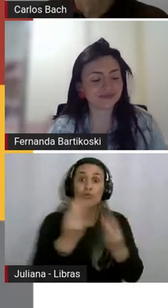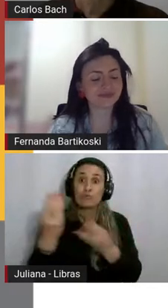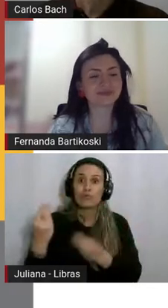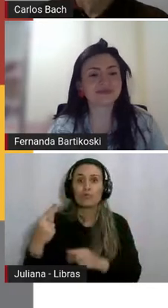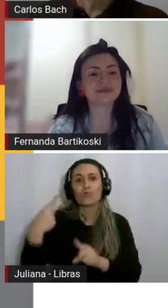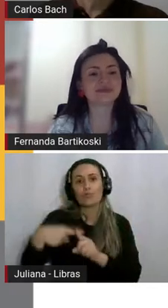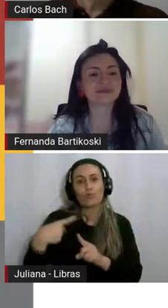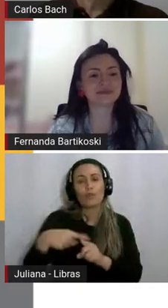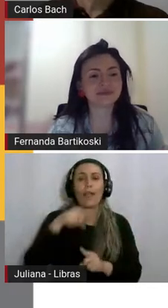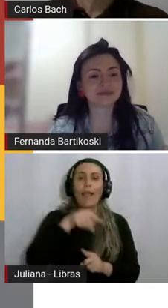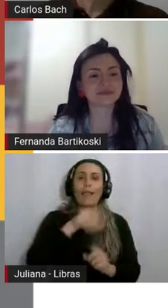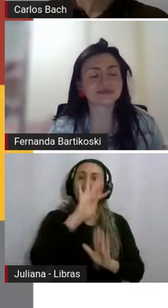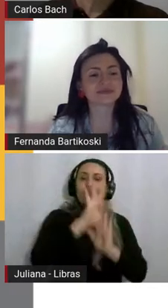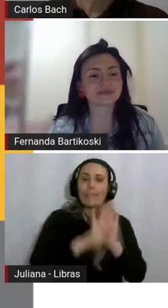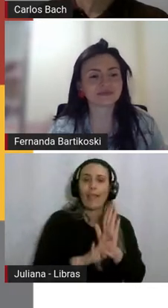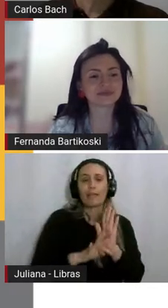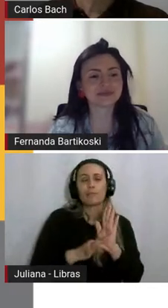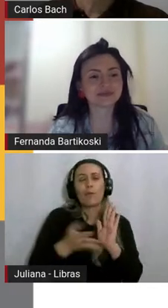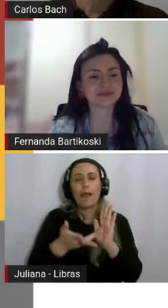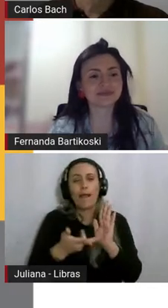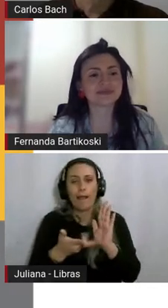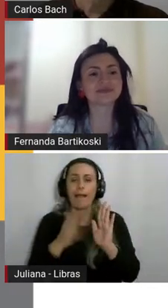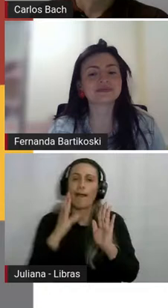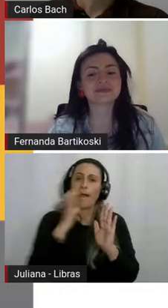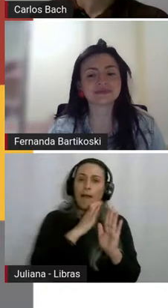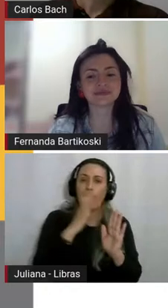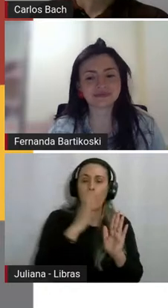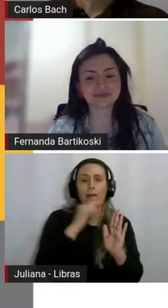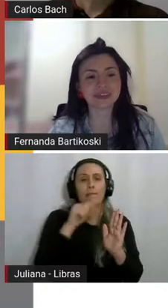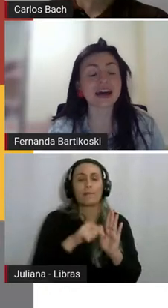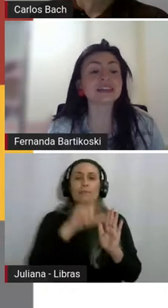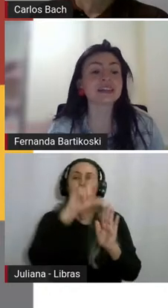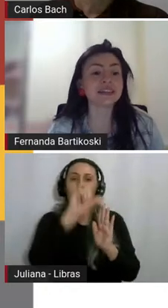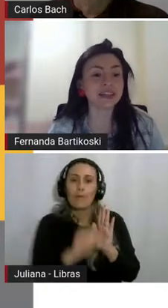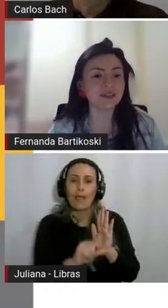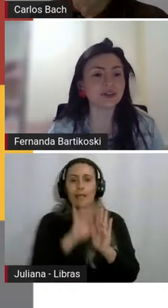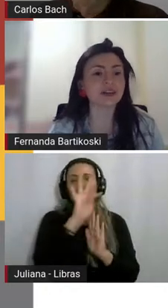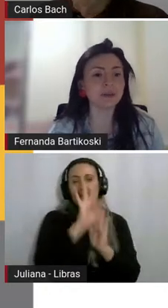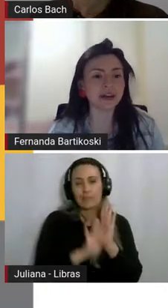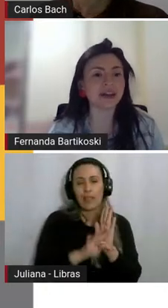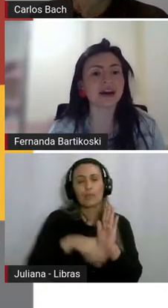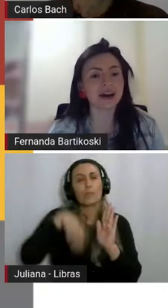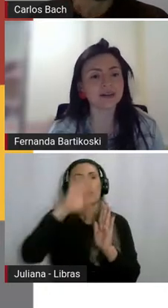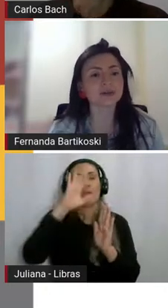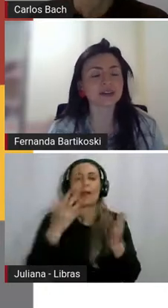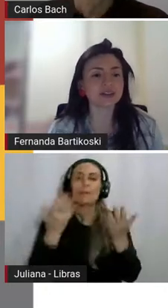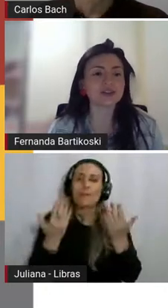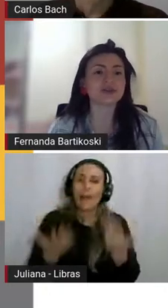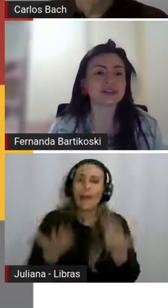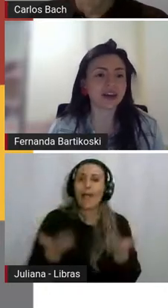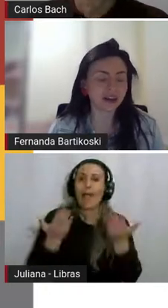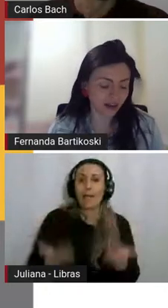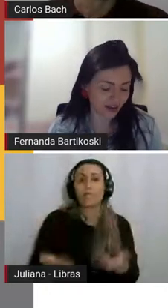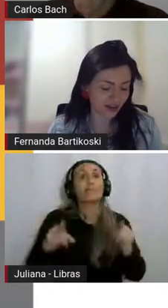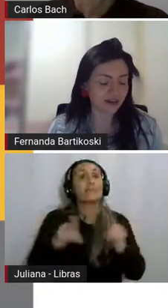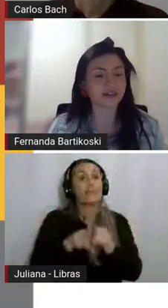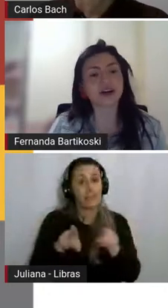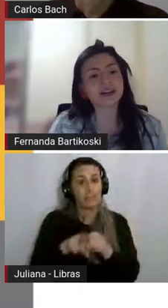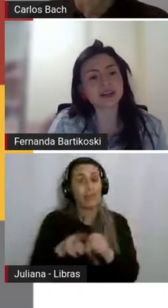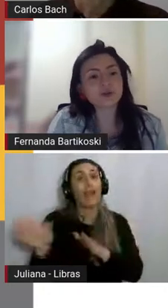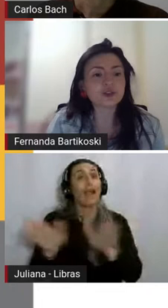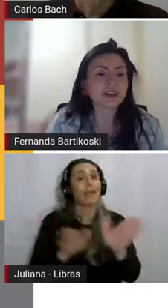menor, é um texto que tem uma linguagem mais fluida. Acessível também, né, Carlos? Acessível. consegue